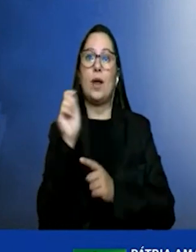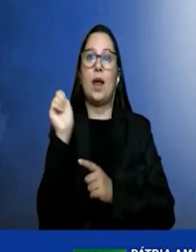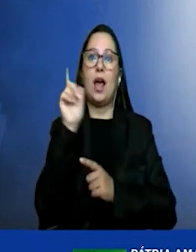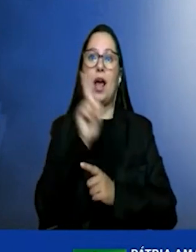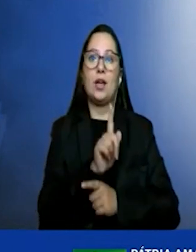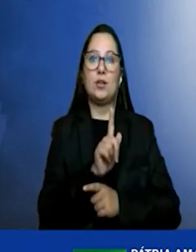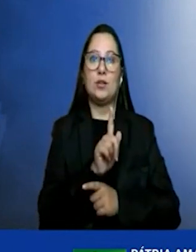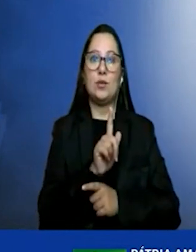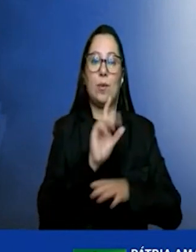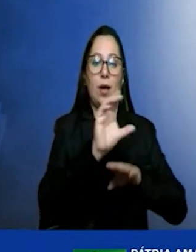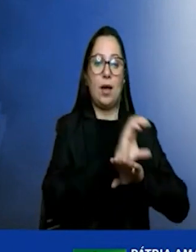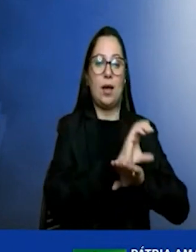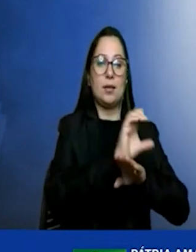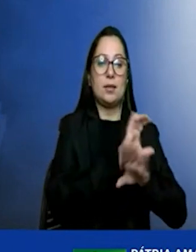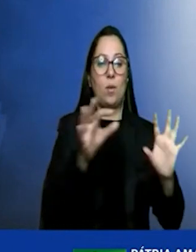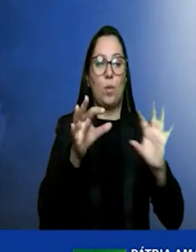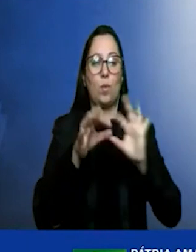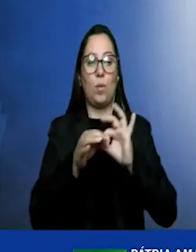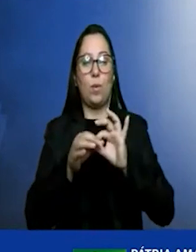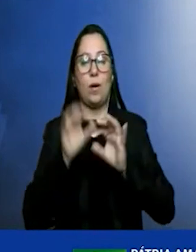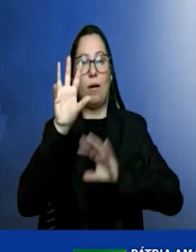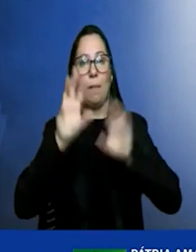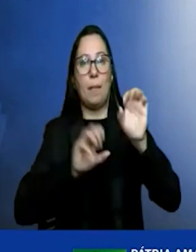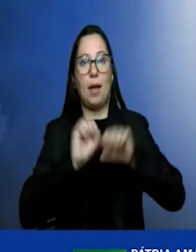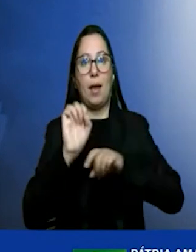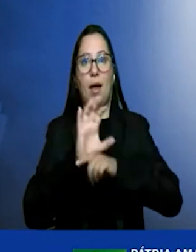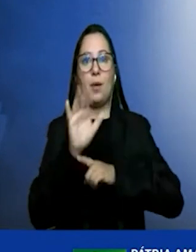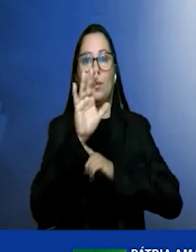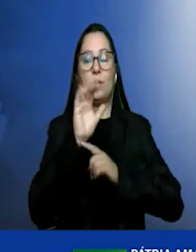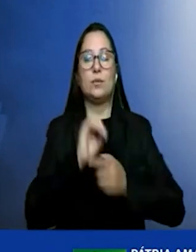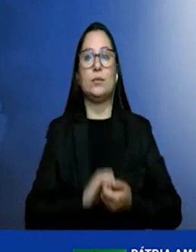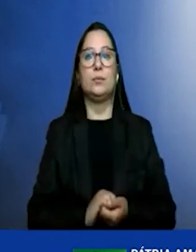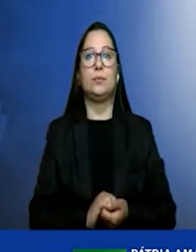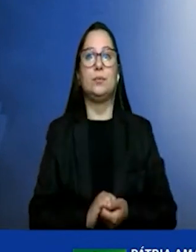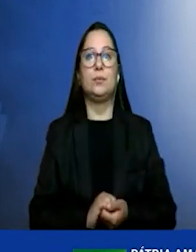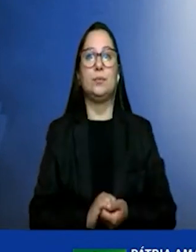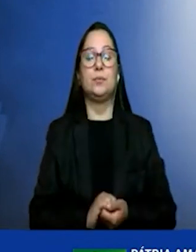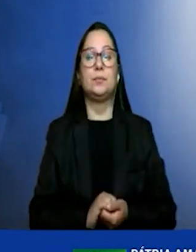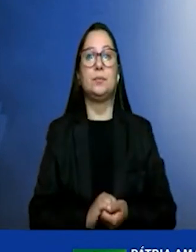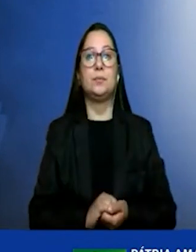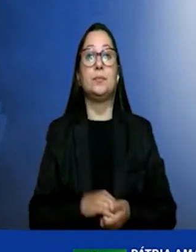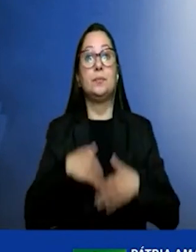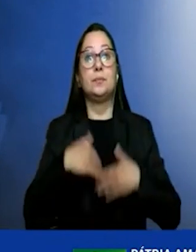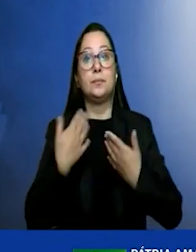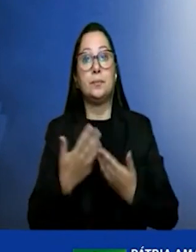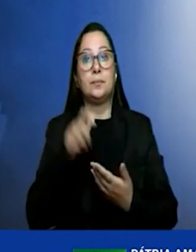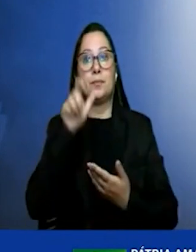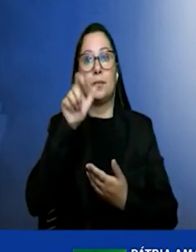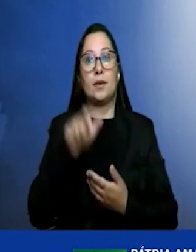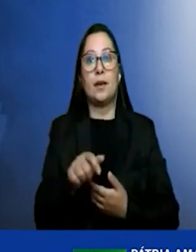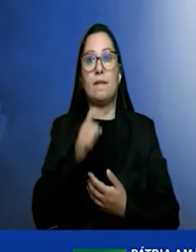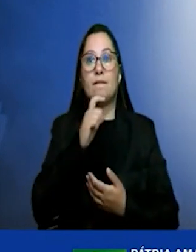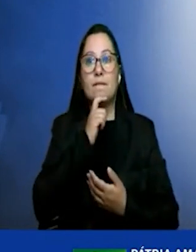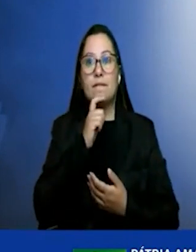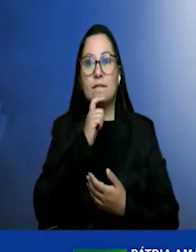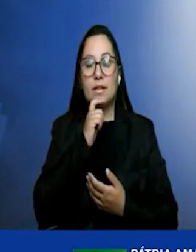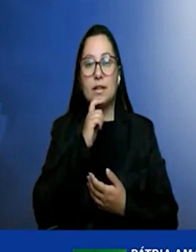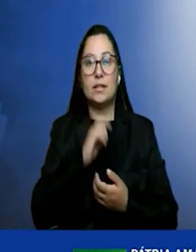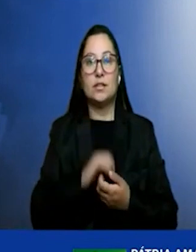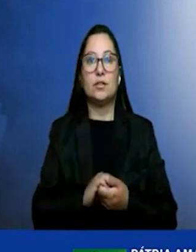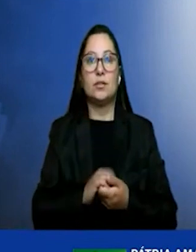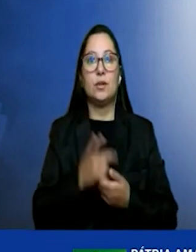captura de carbono bom ali o segundo passo é o verde e esse mais aí é porque a gente enxerga uma